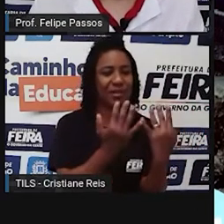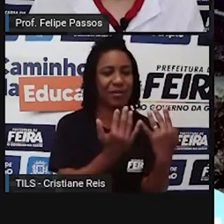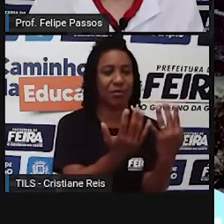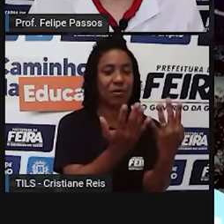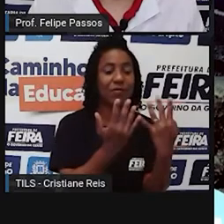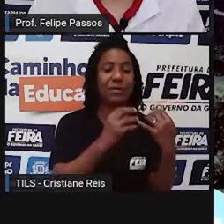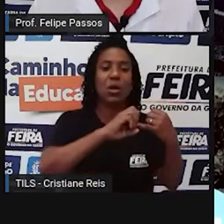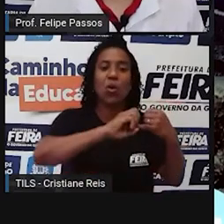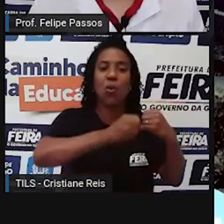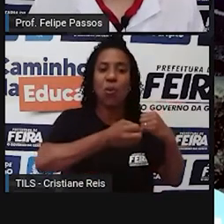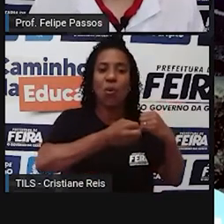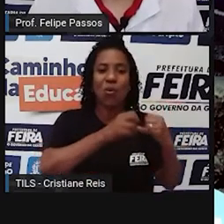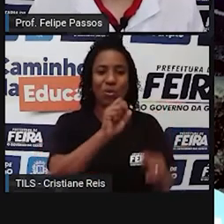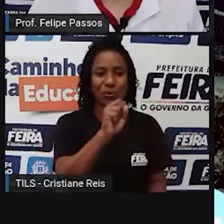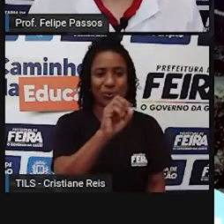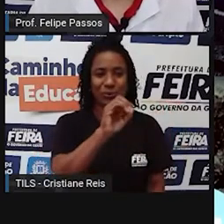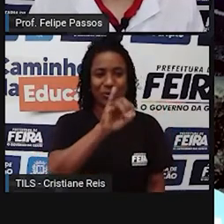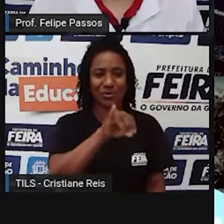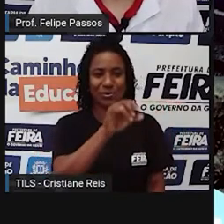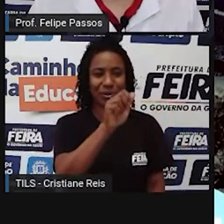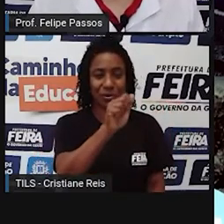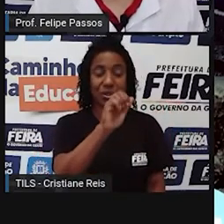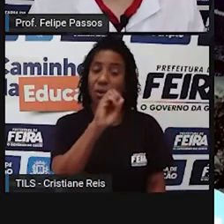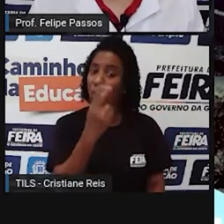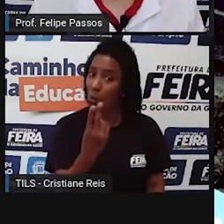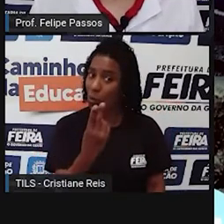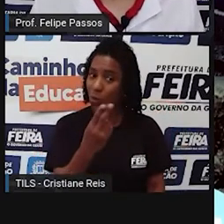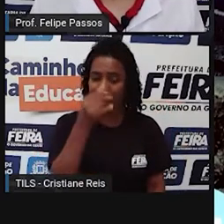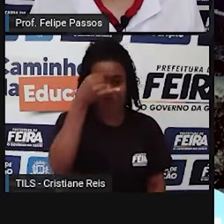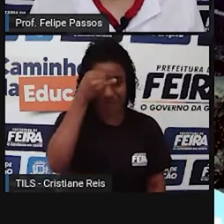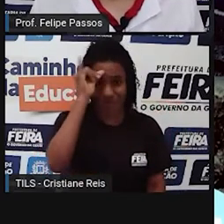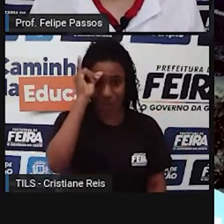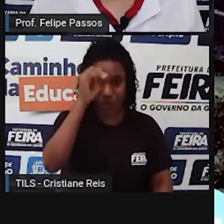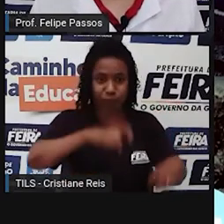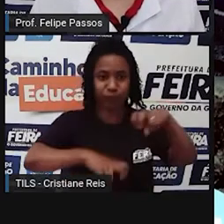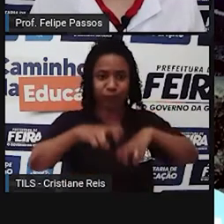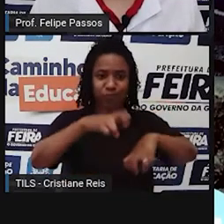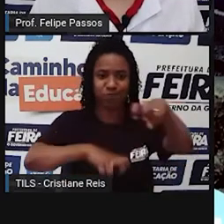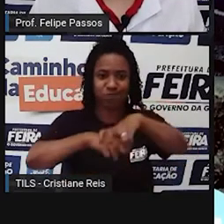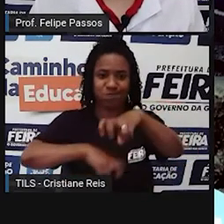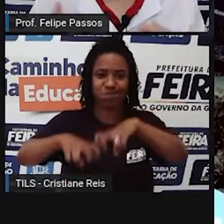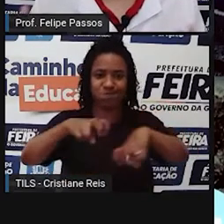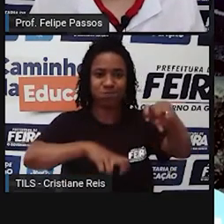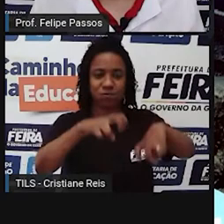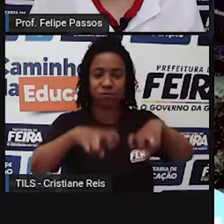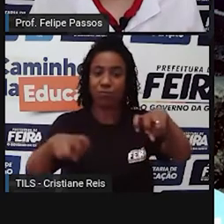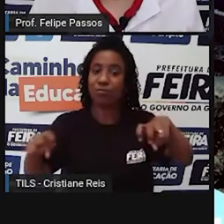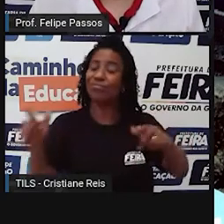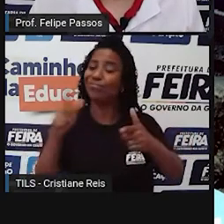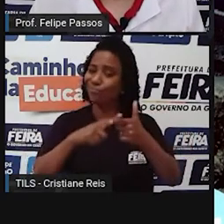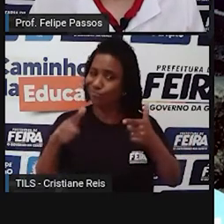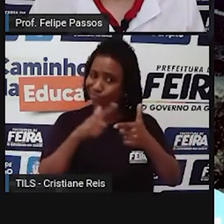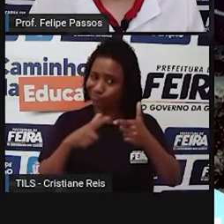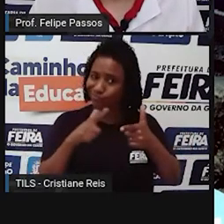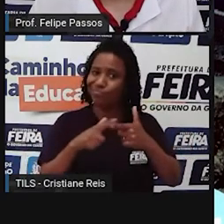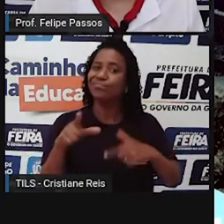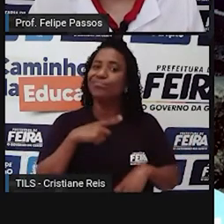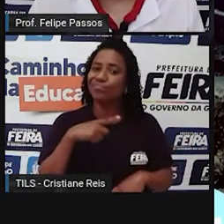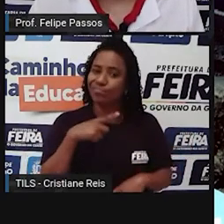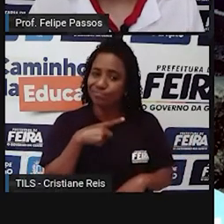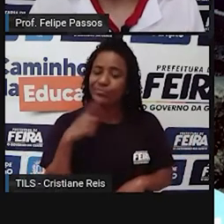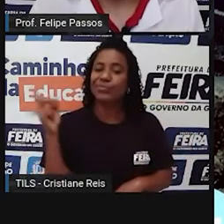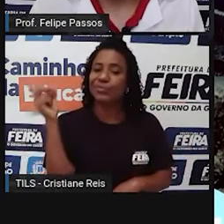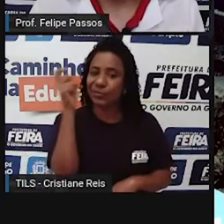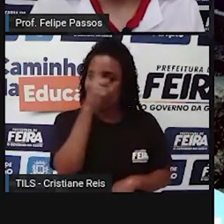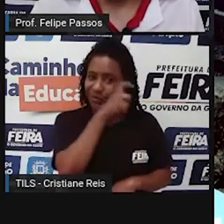criar gado naquela região, por exemplo. Então esse é um problema real e que tá, né, cada vez mais destruindo